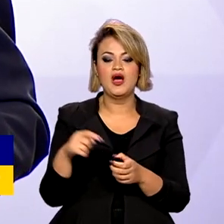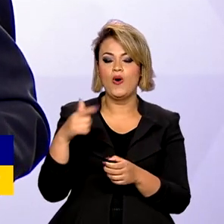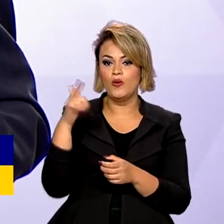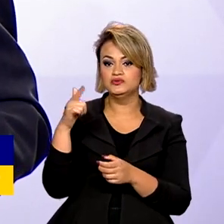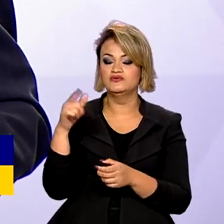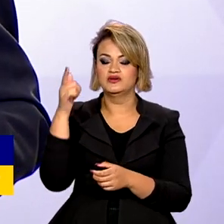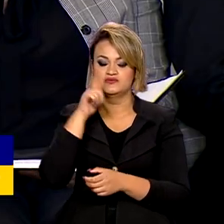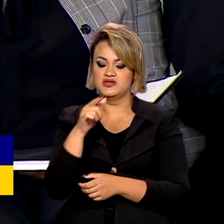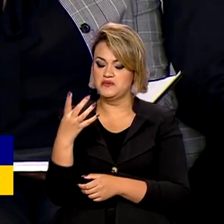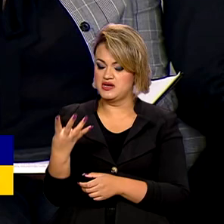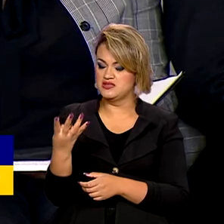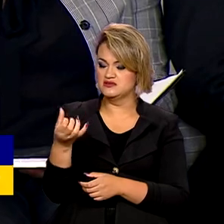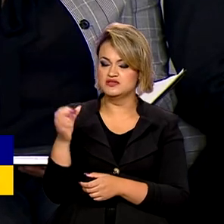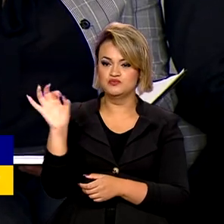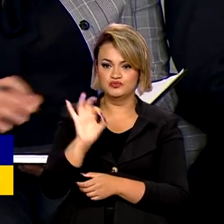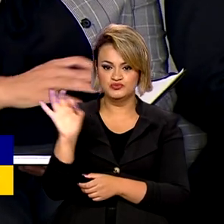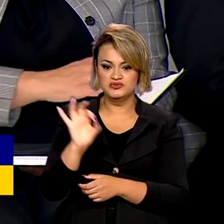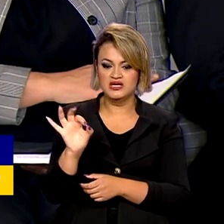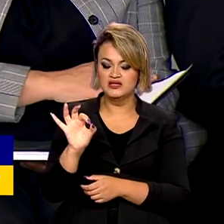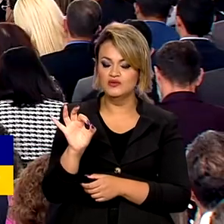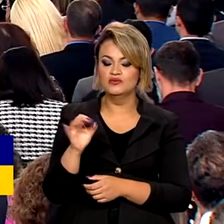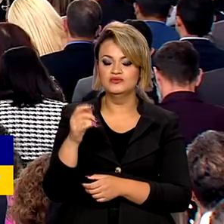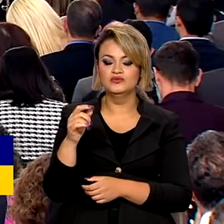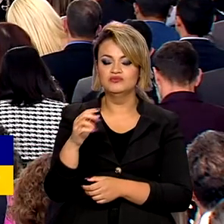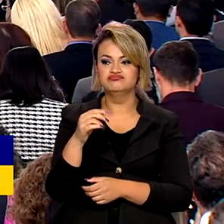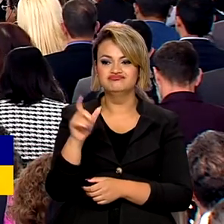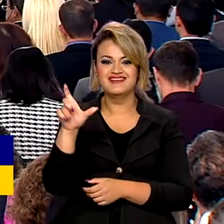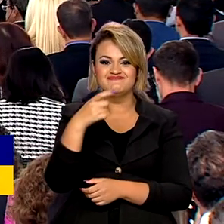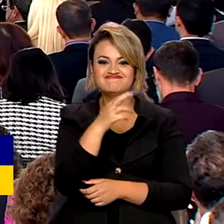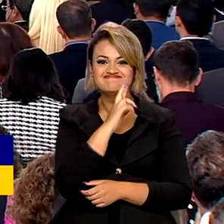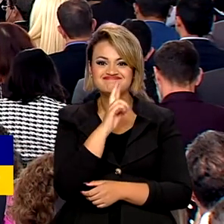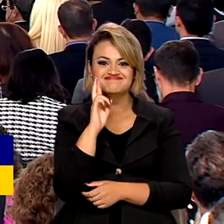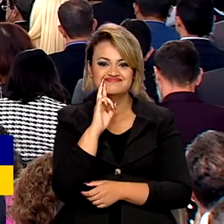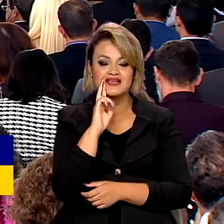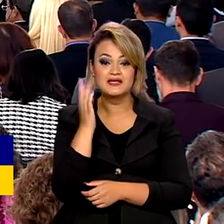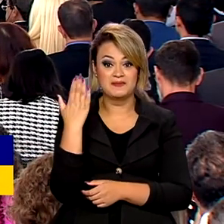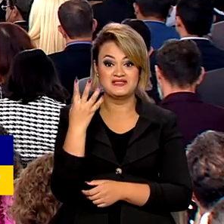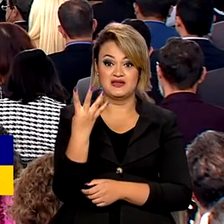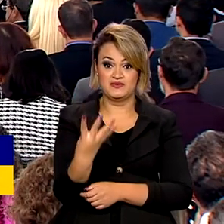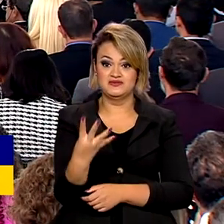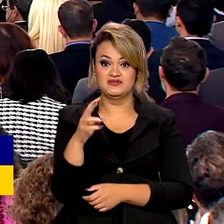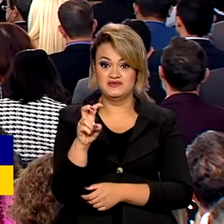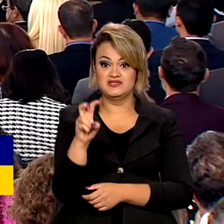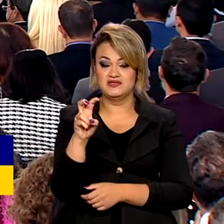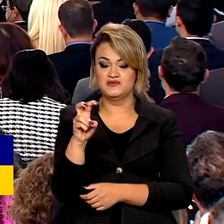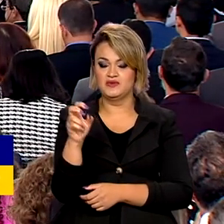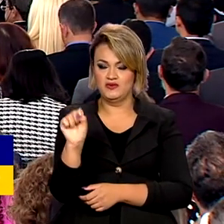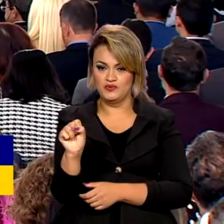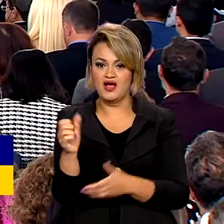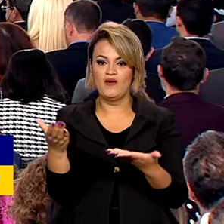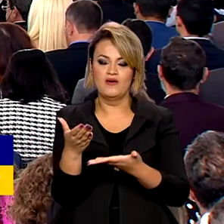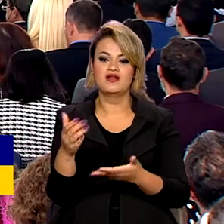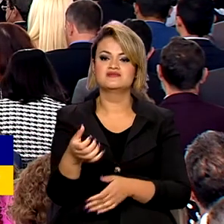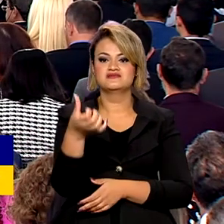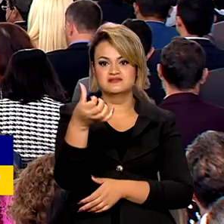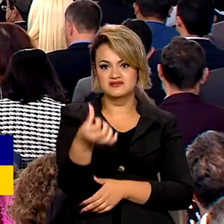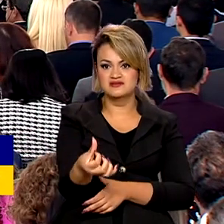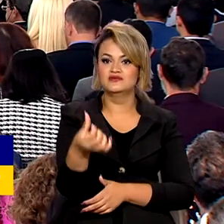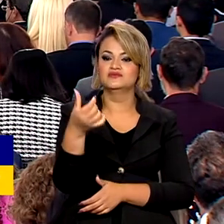,6% no auxílio alimentação, que vai passar de 458 para